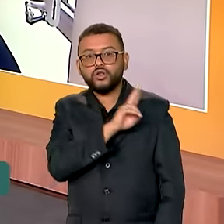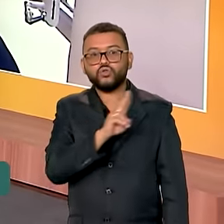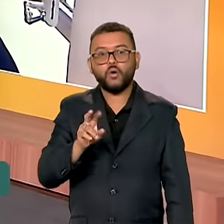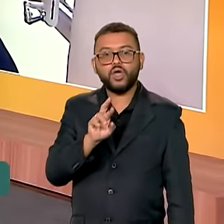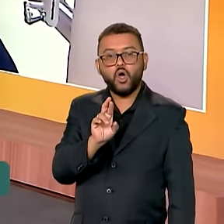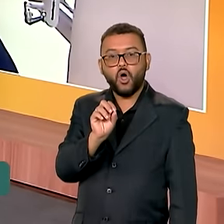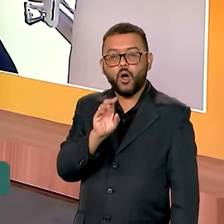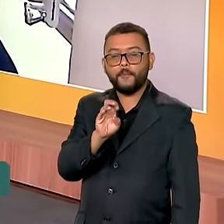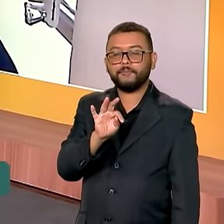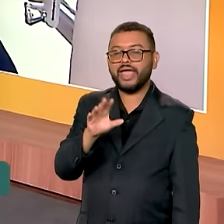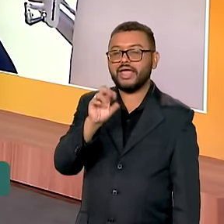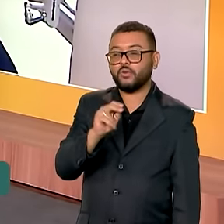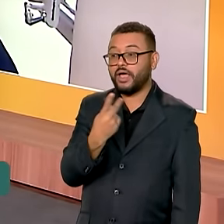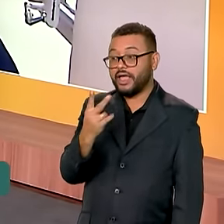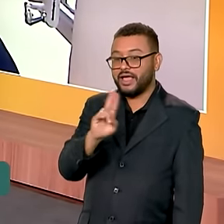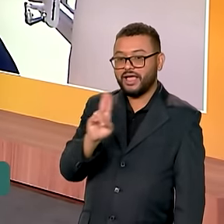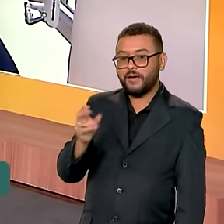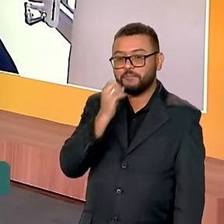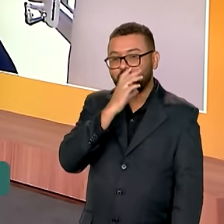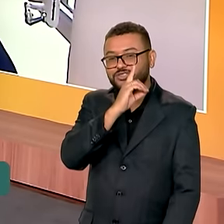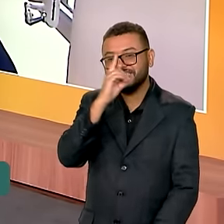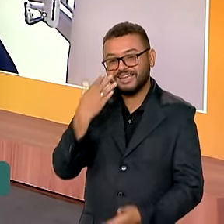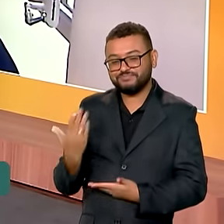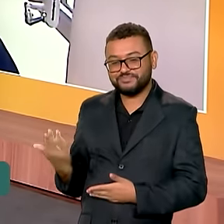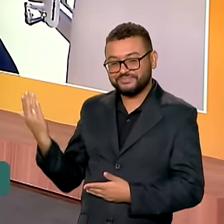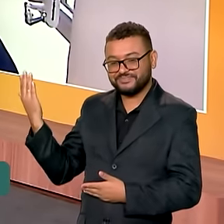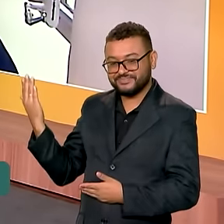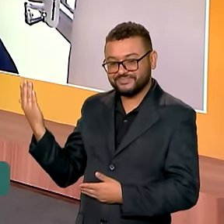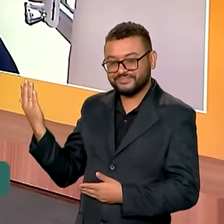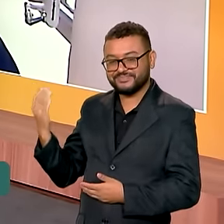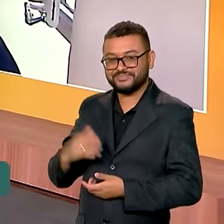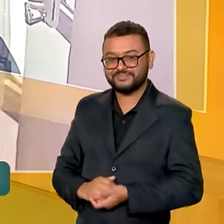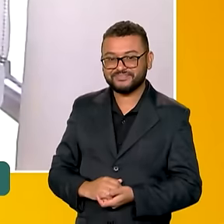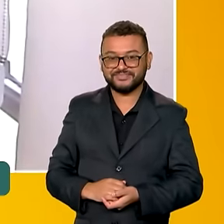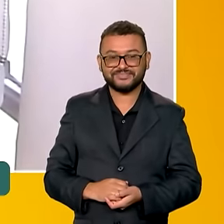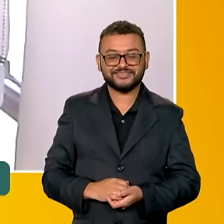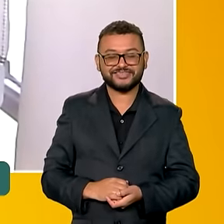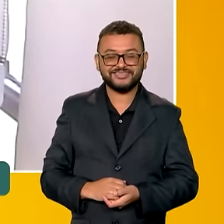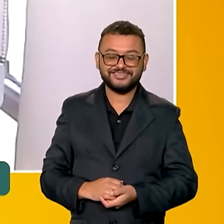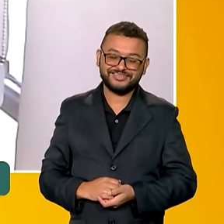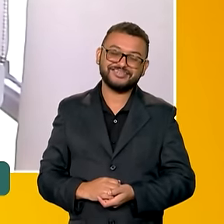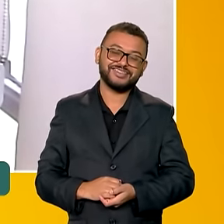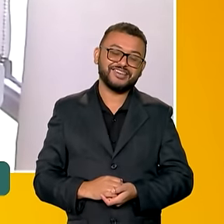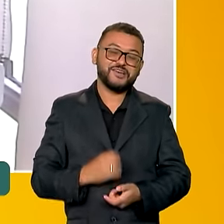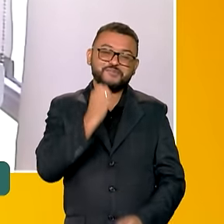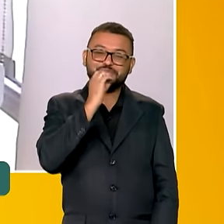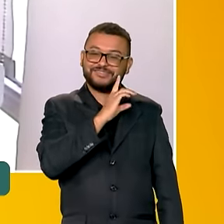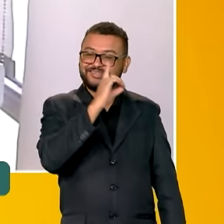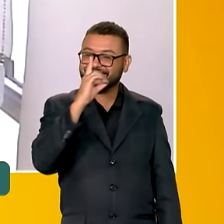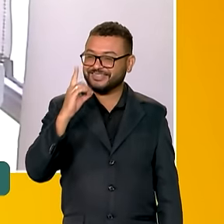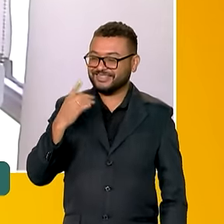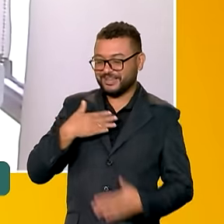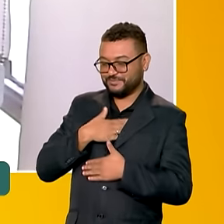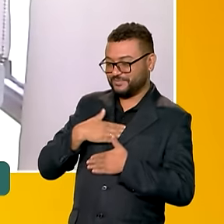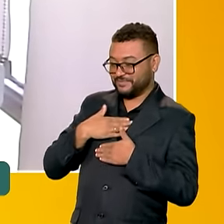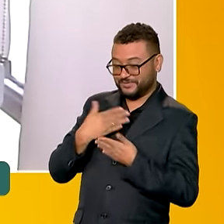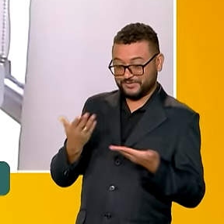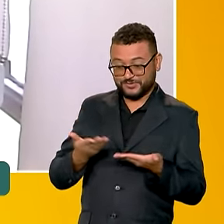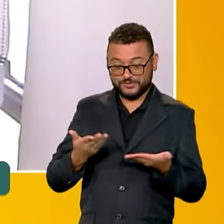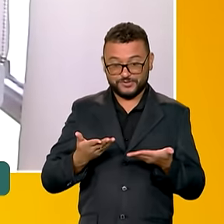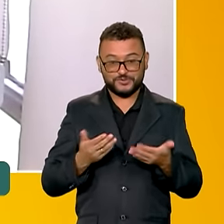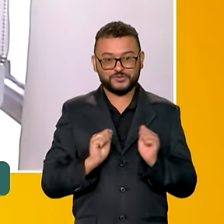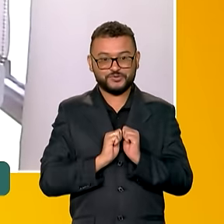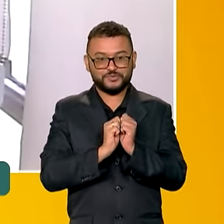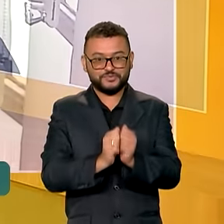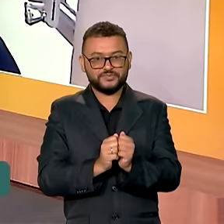Pires. Bom dia, Roberto. Obrigada por participar aqui do Brasil Indiano. Bom dia, Vanessa. É um prazer estar aqui com vocês